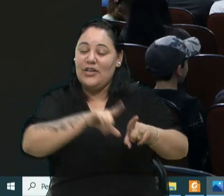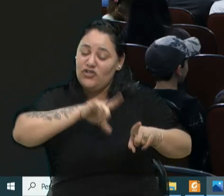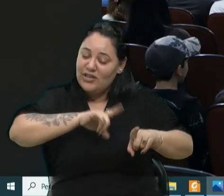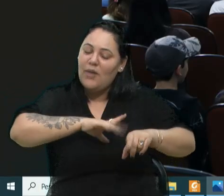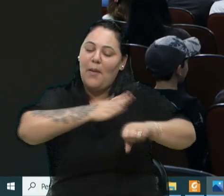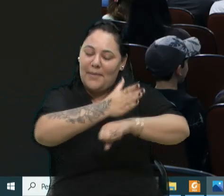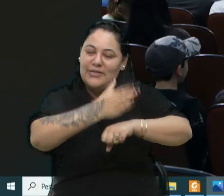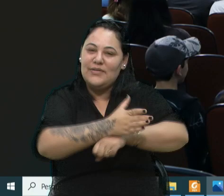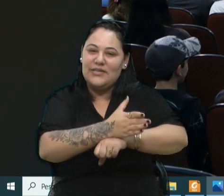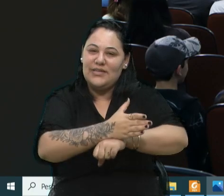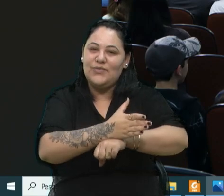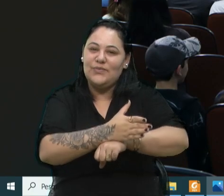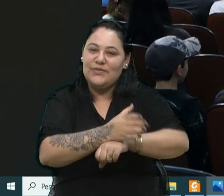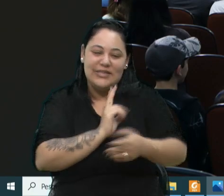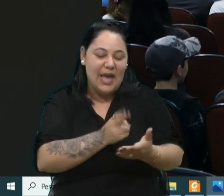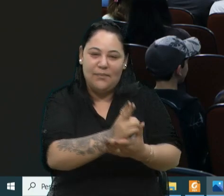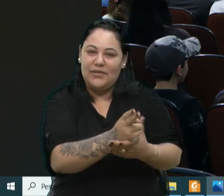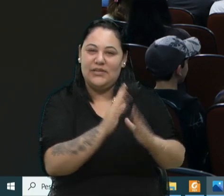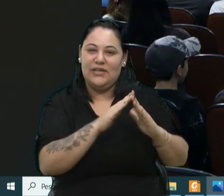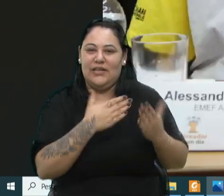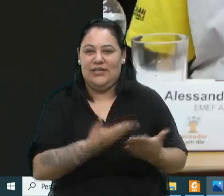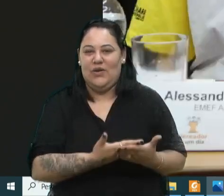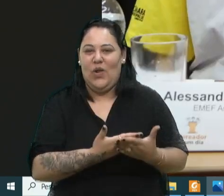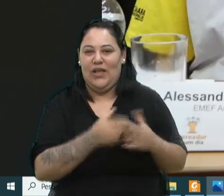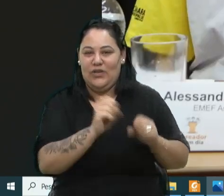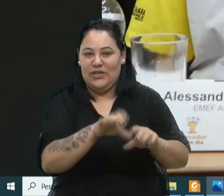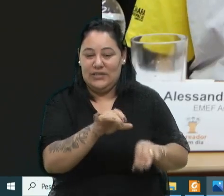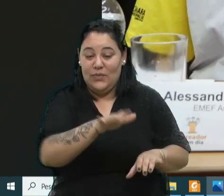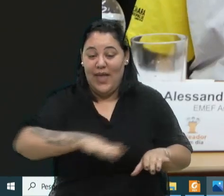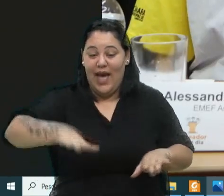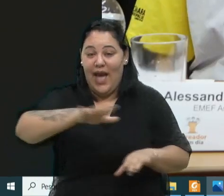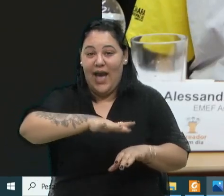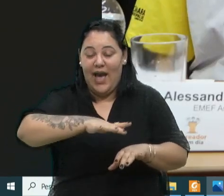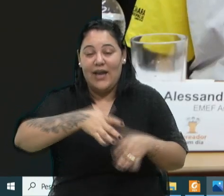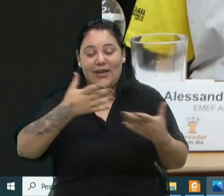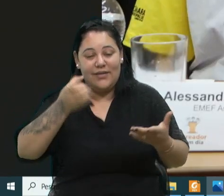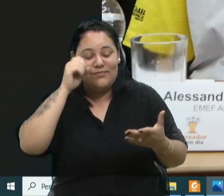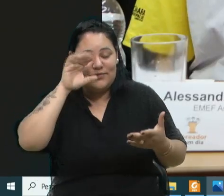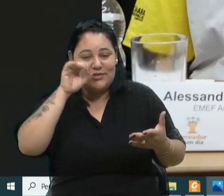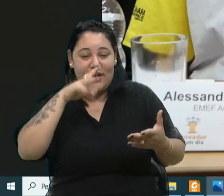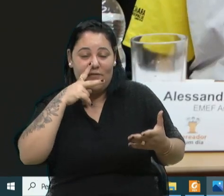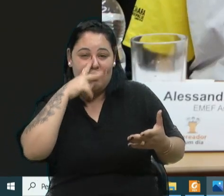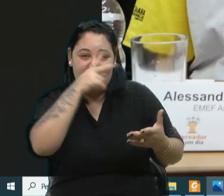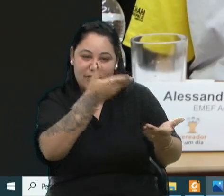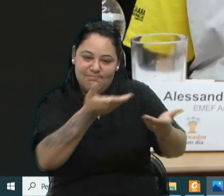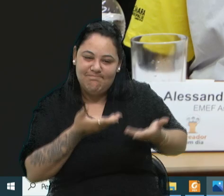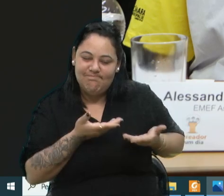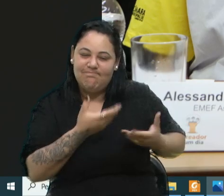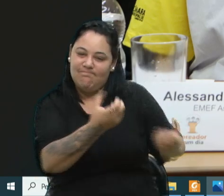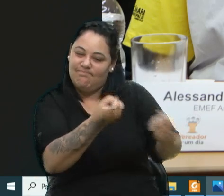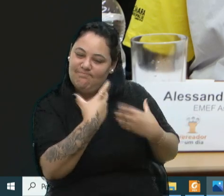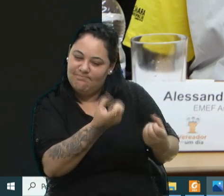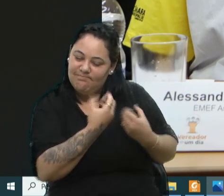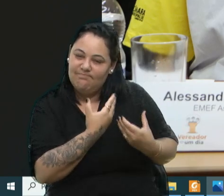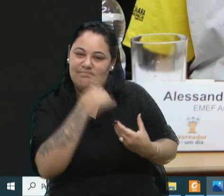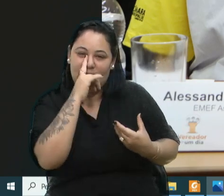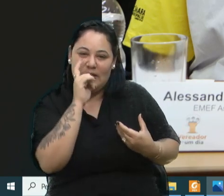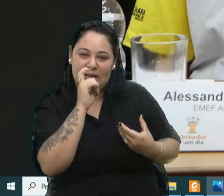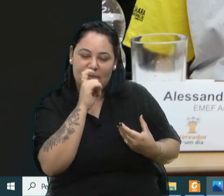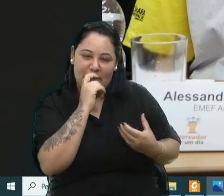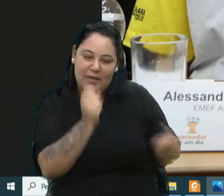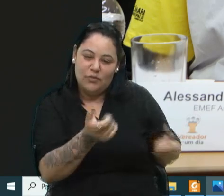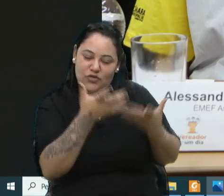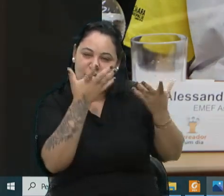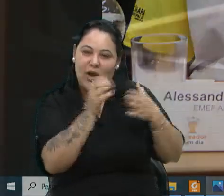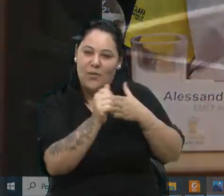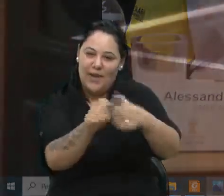educação, e, sem dúvida, é por causa disso, vereador Fioza, também, pelo fortalecimento, né, pelos pais, pelas mães, por quem estava aqui acompanhando.